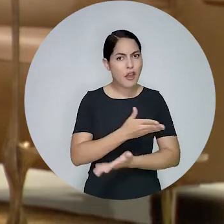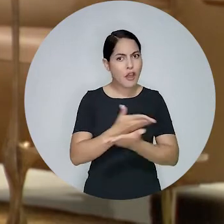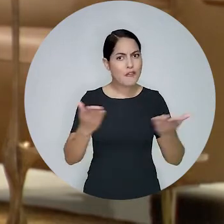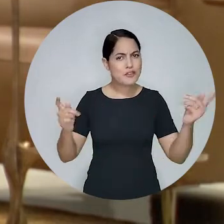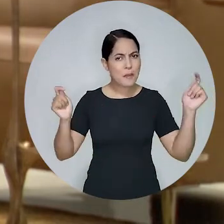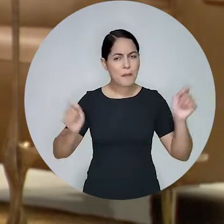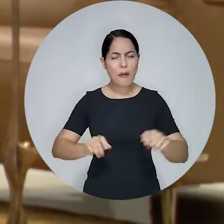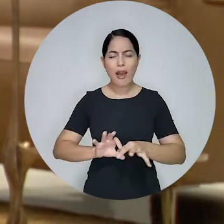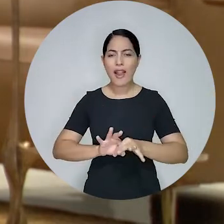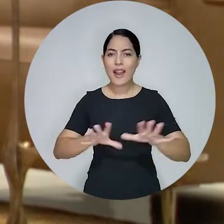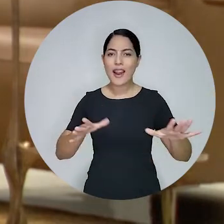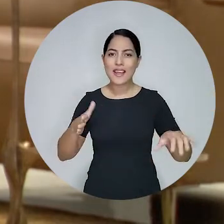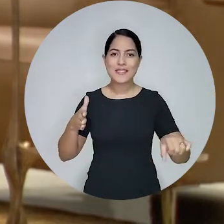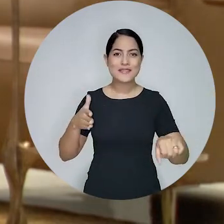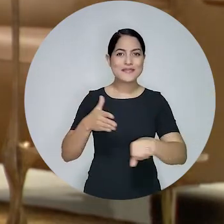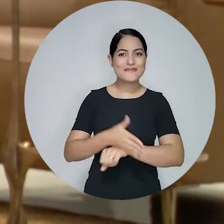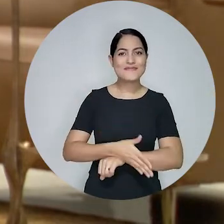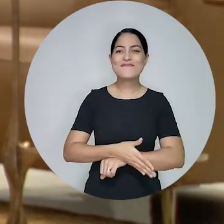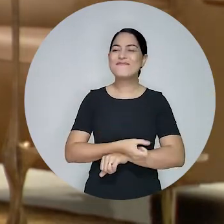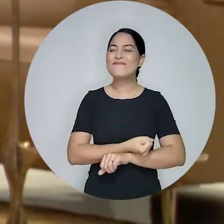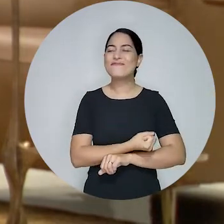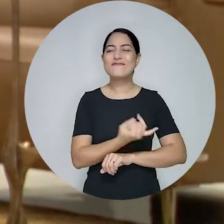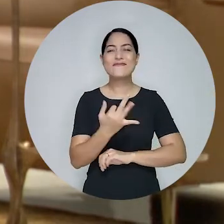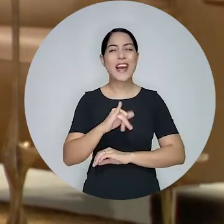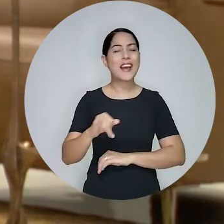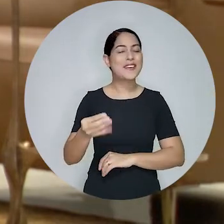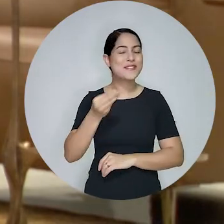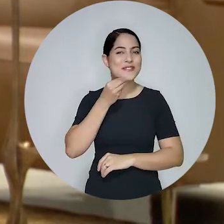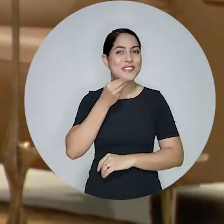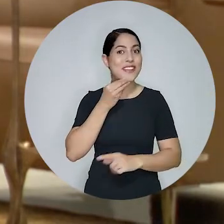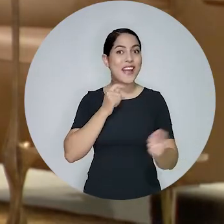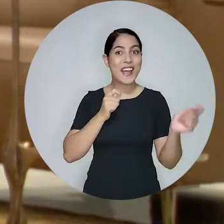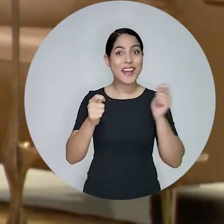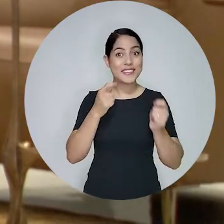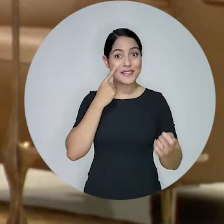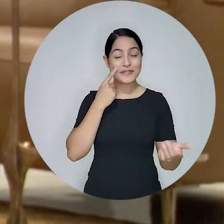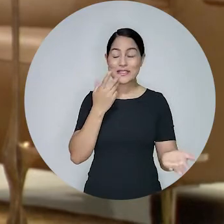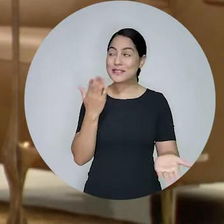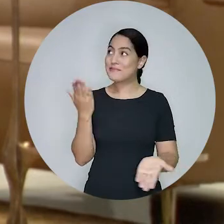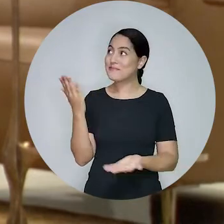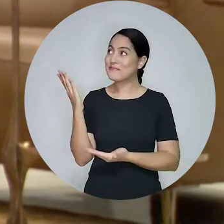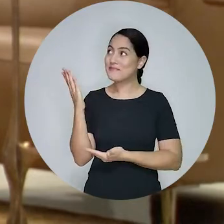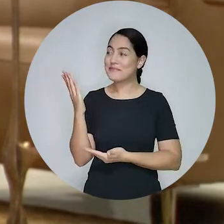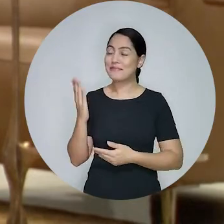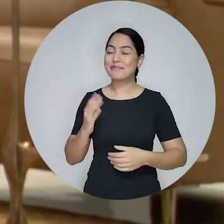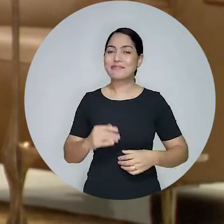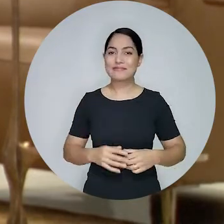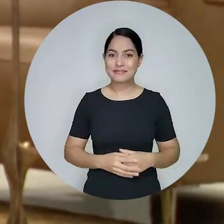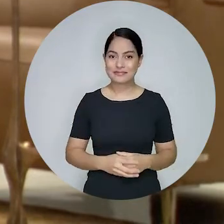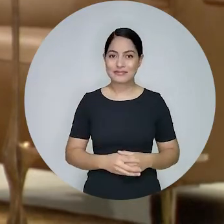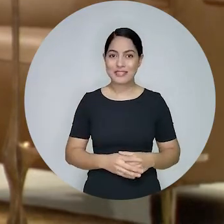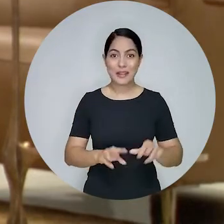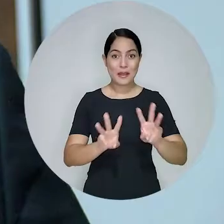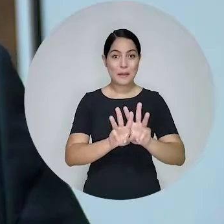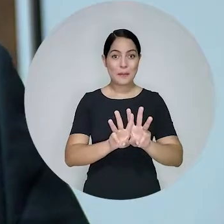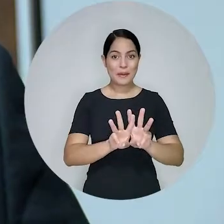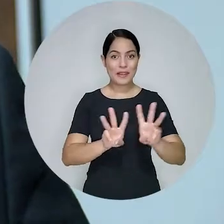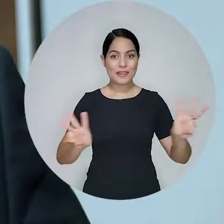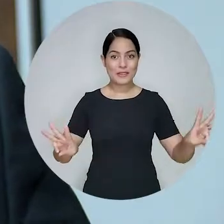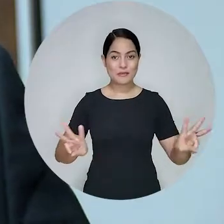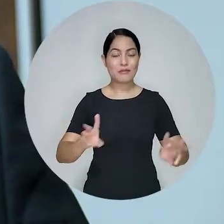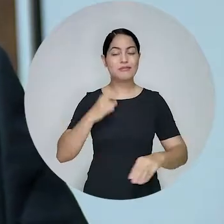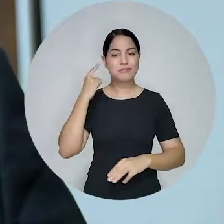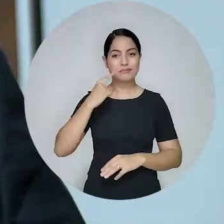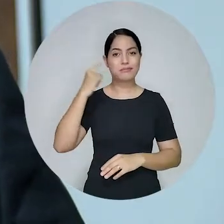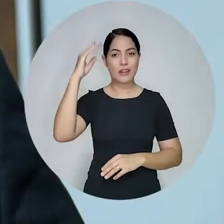ferramenta que permite ótimas condições de acesso ao bem-estar e tantas outras vantagens. Confira na entrevista. Lá na